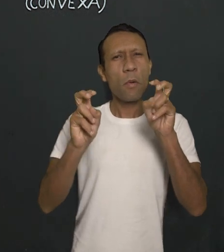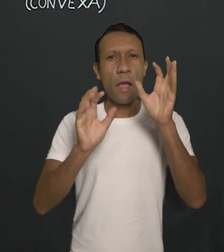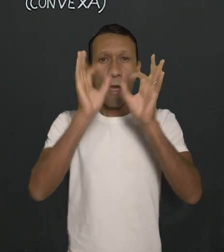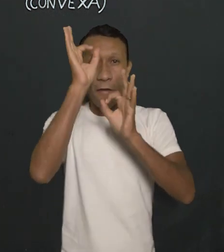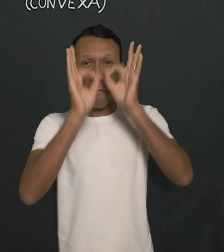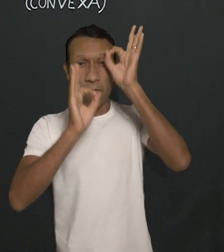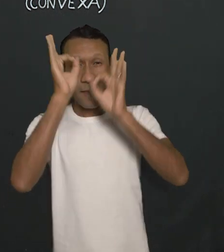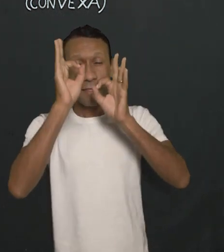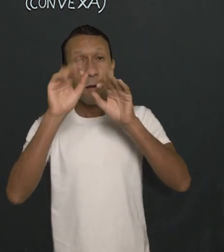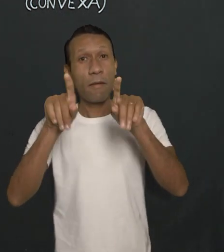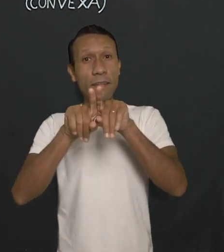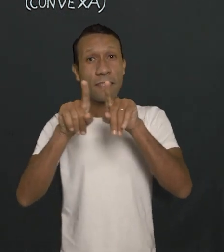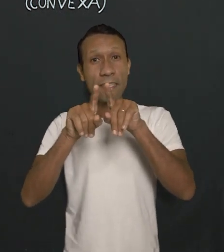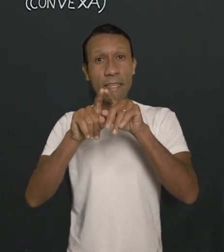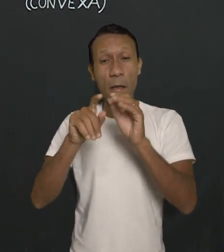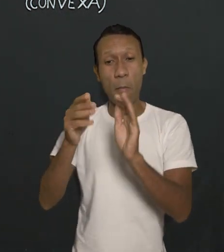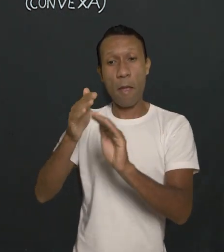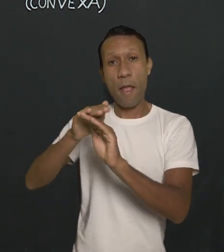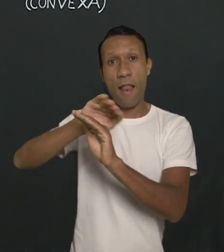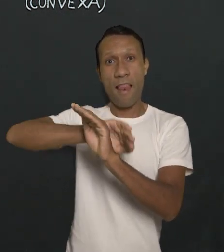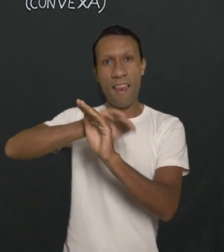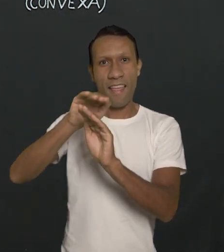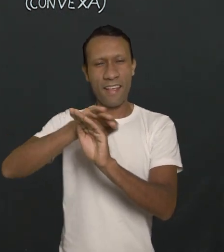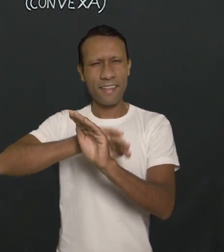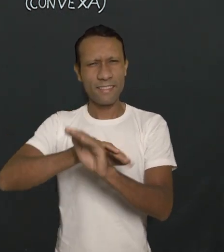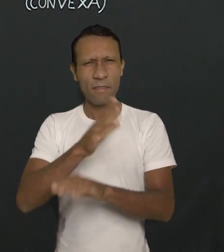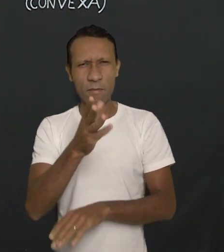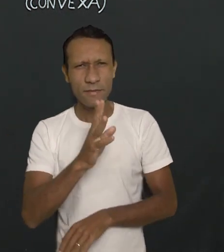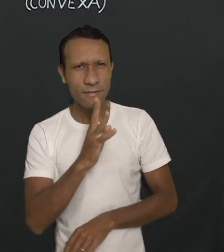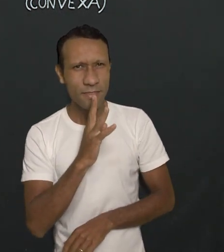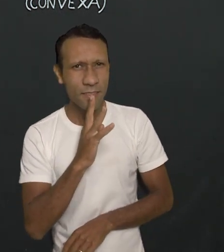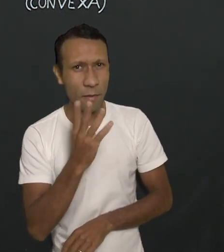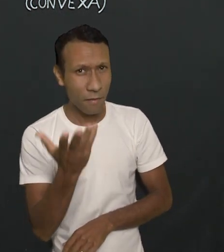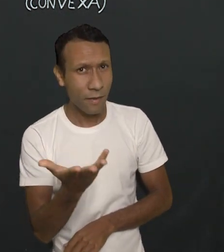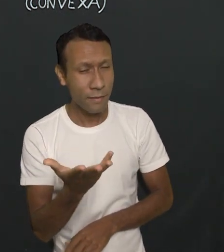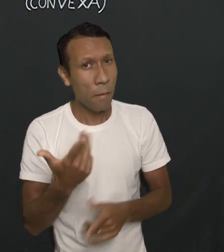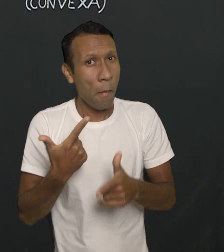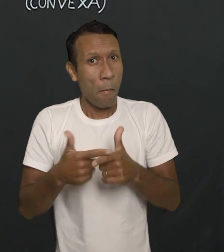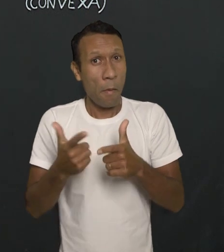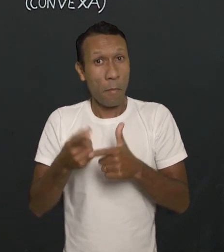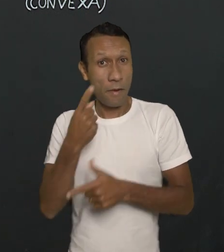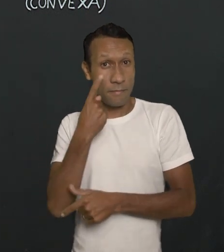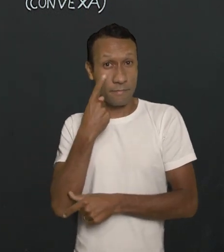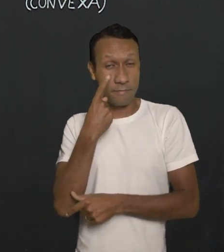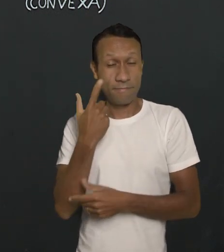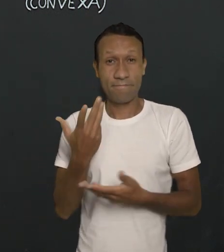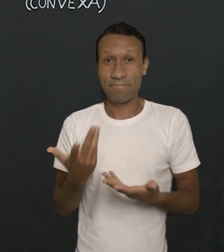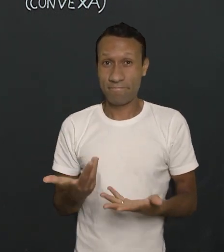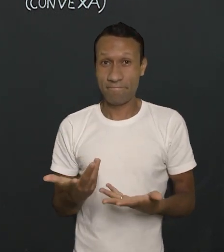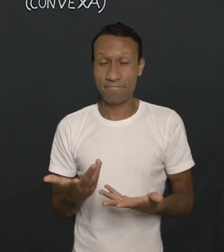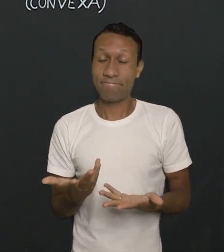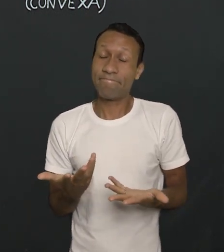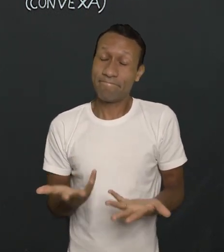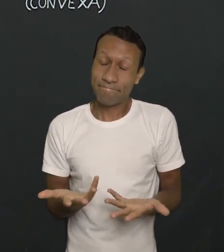corretivas. Com certeza você conhece ou você também sofre de algum problema de visão.